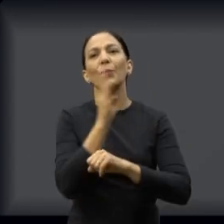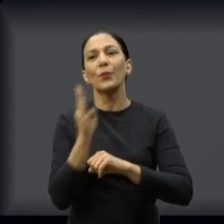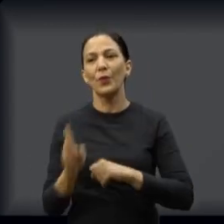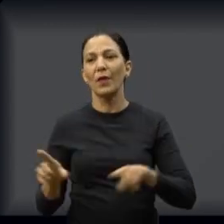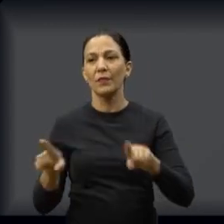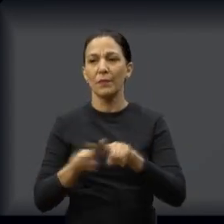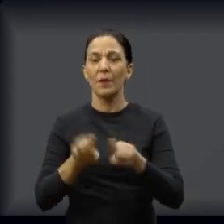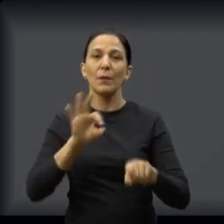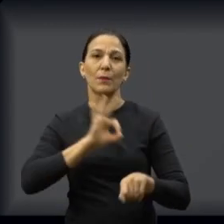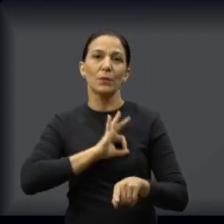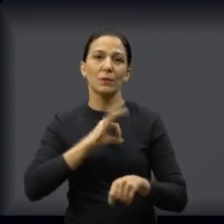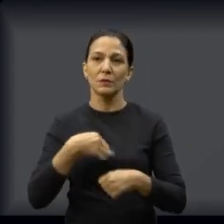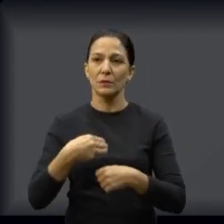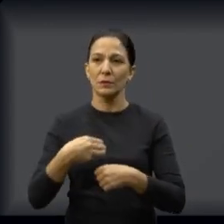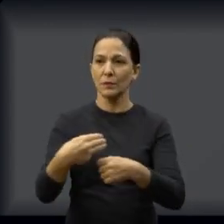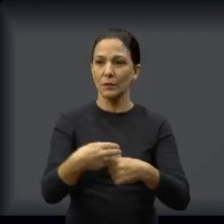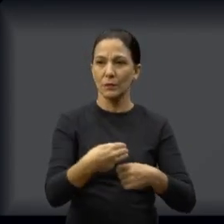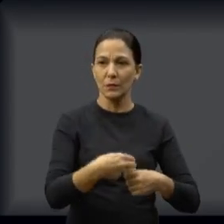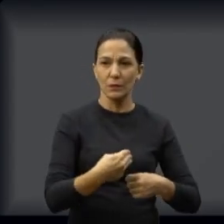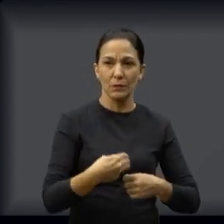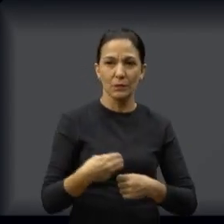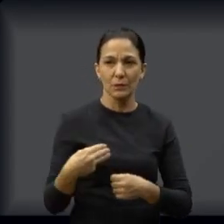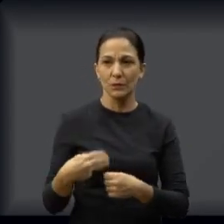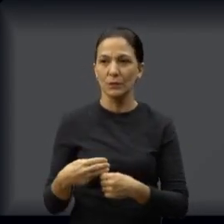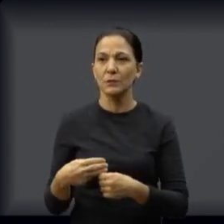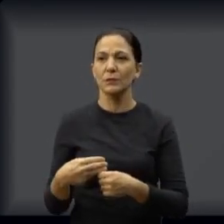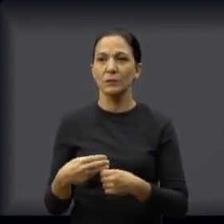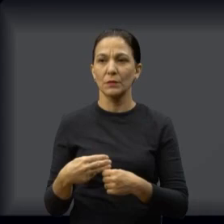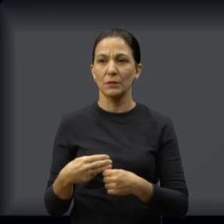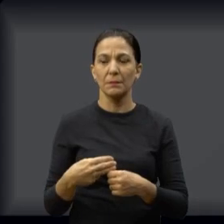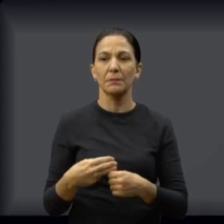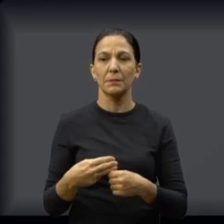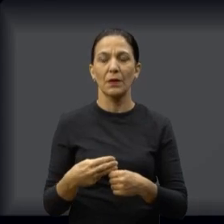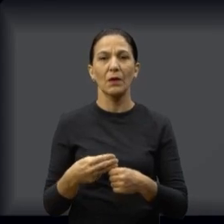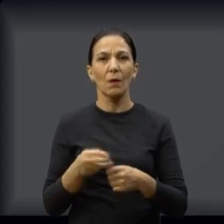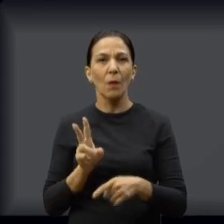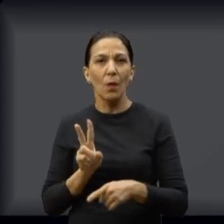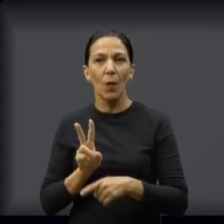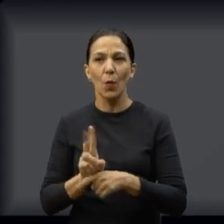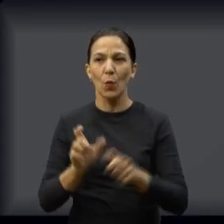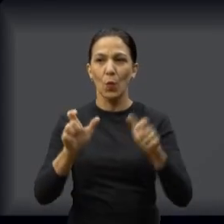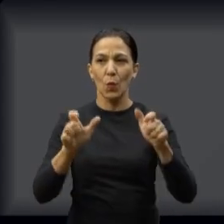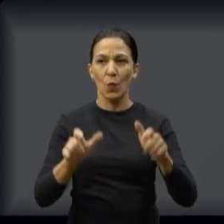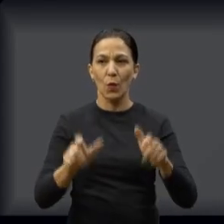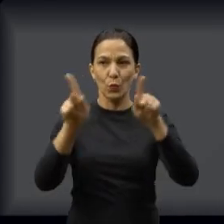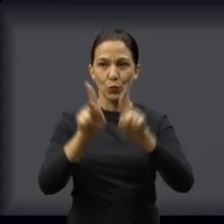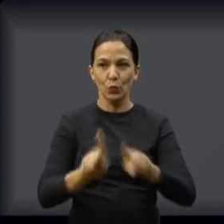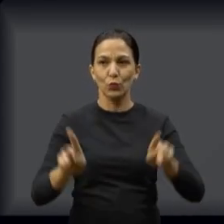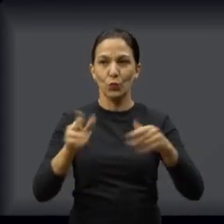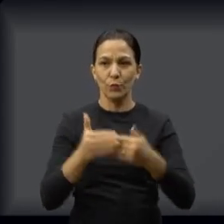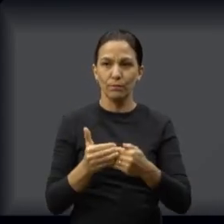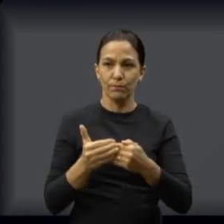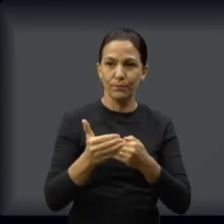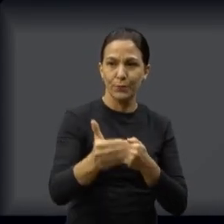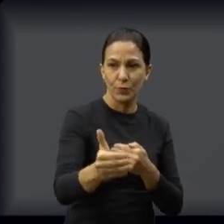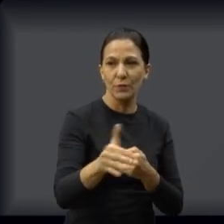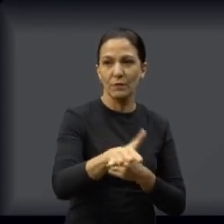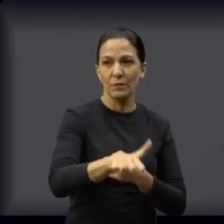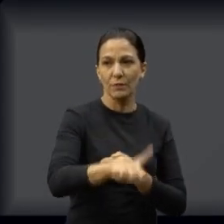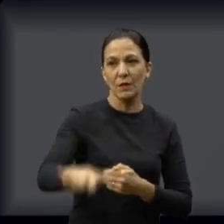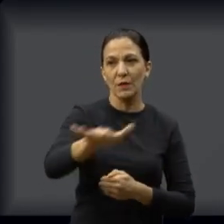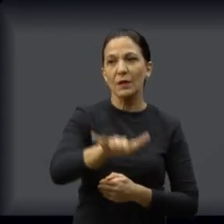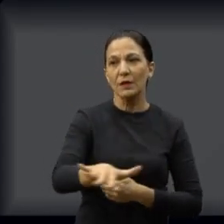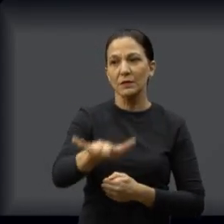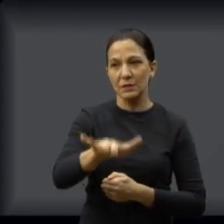Guarda Municipal reveza, a cada duas horas tem uma equipe da Guarda Municipal aqui, então, a partir de agora, esse espaço, né, todo esse